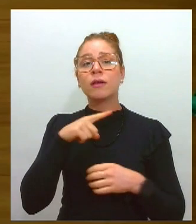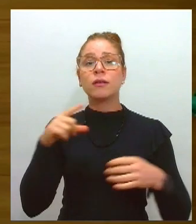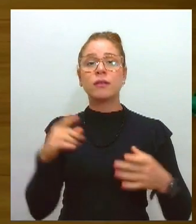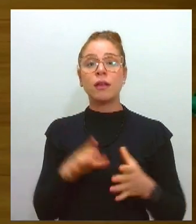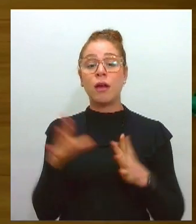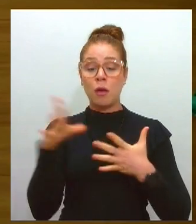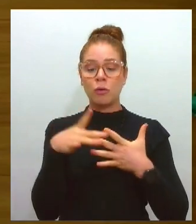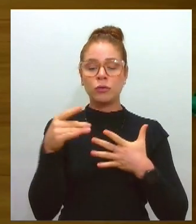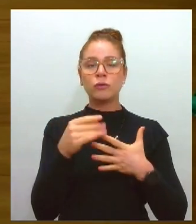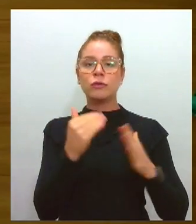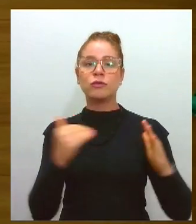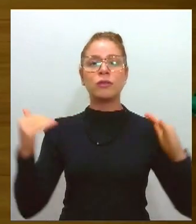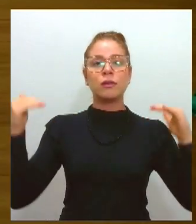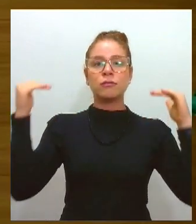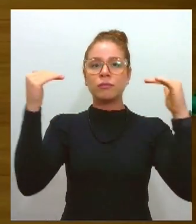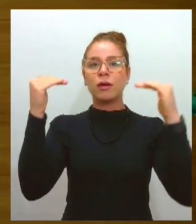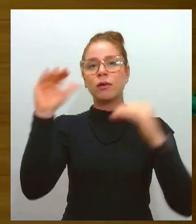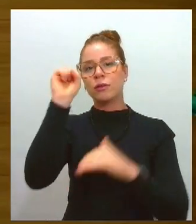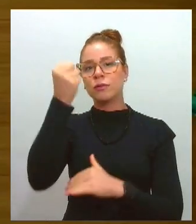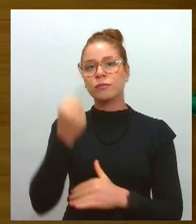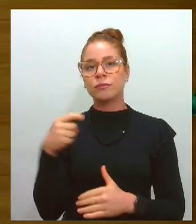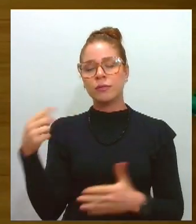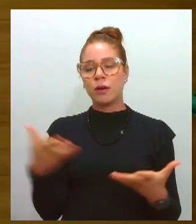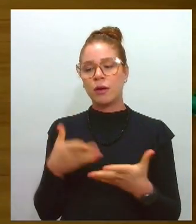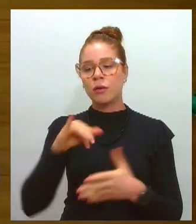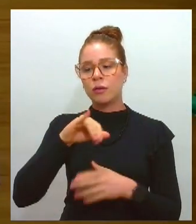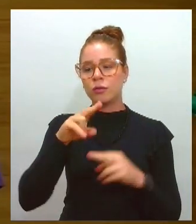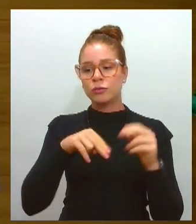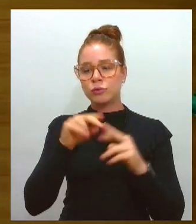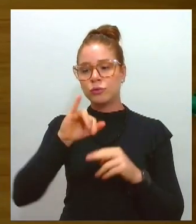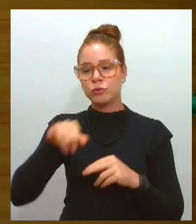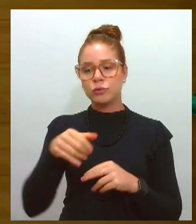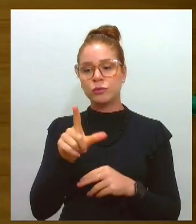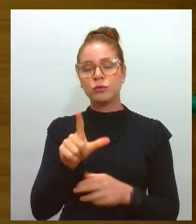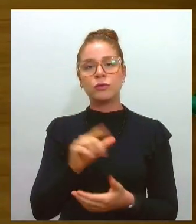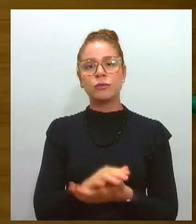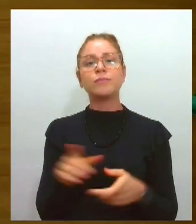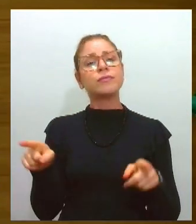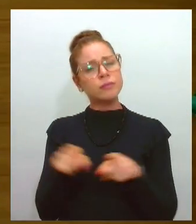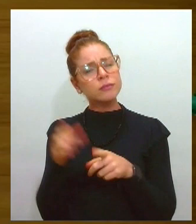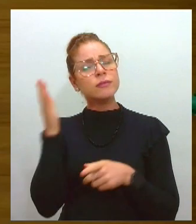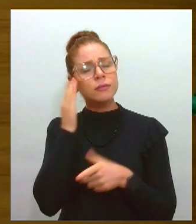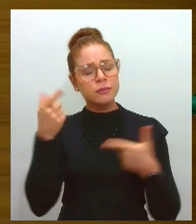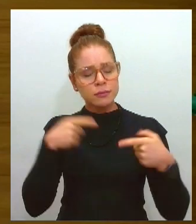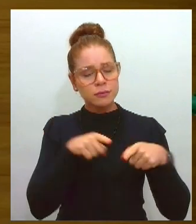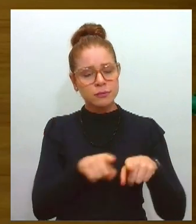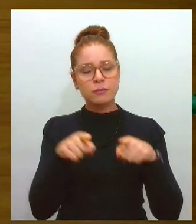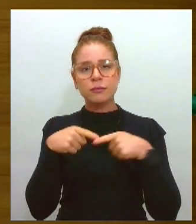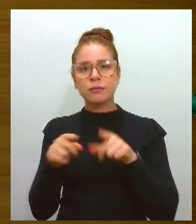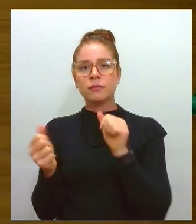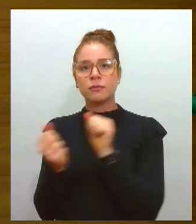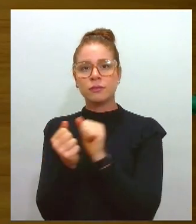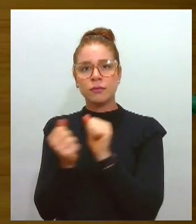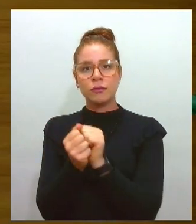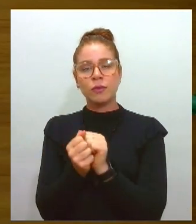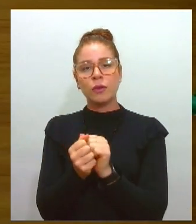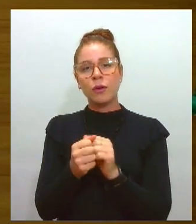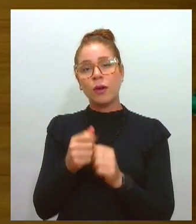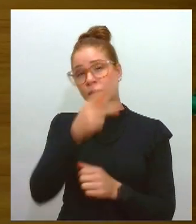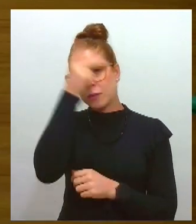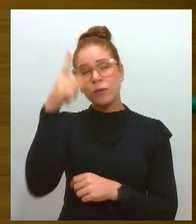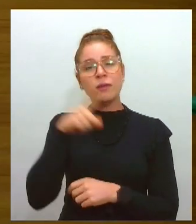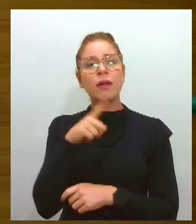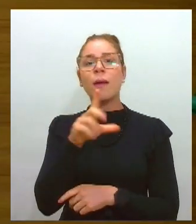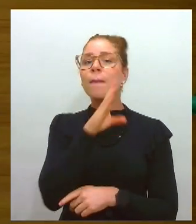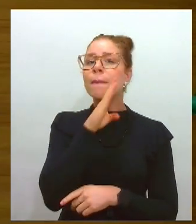e mês de julho. E que trabalha também de forma integrada. A gente sabe dessa parceria também com os donos de bares e restaurantes, fazendo